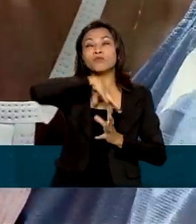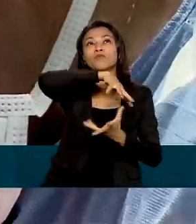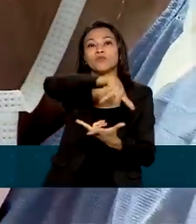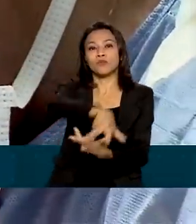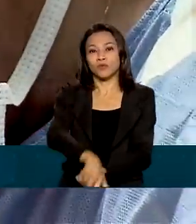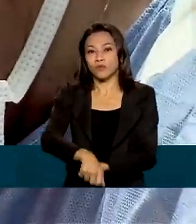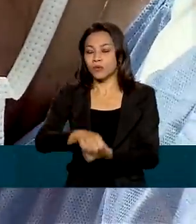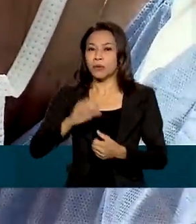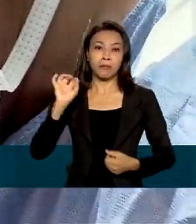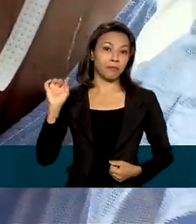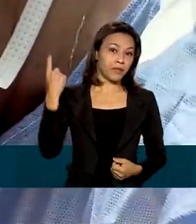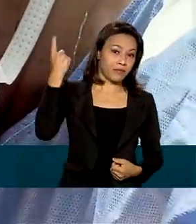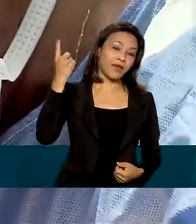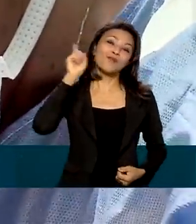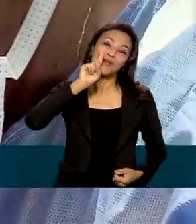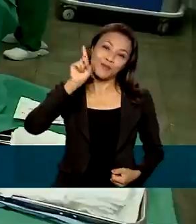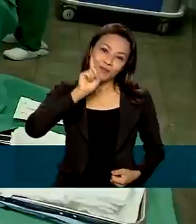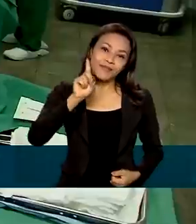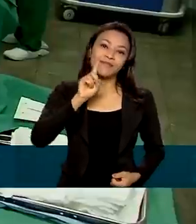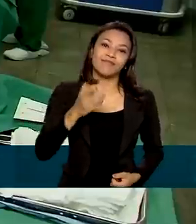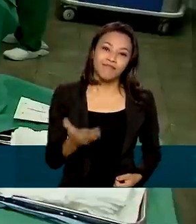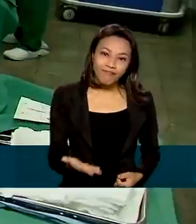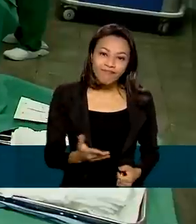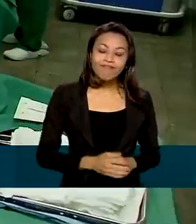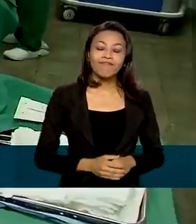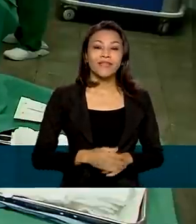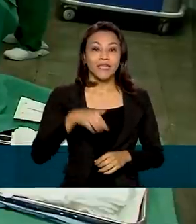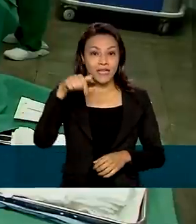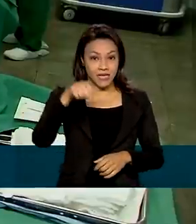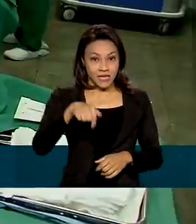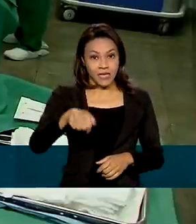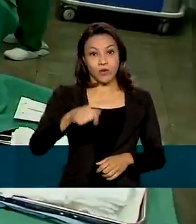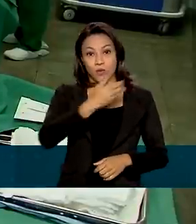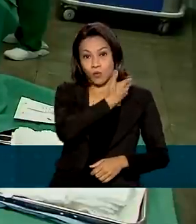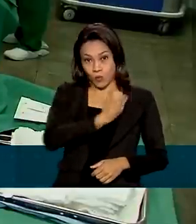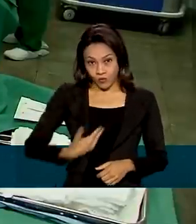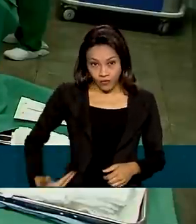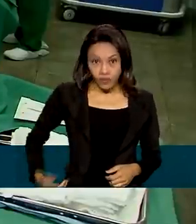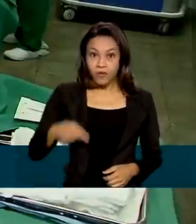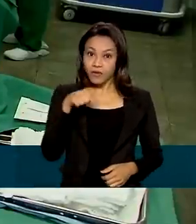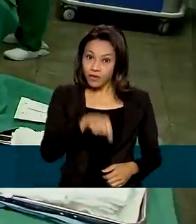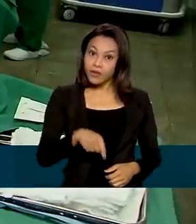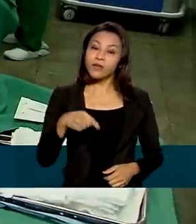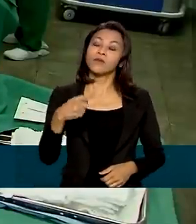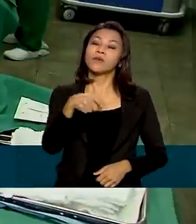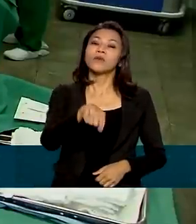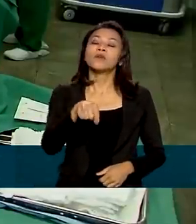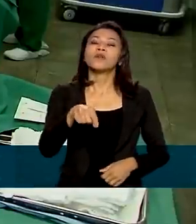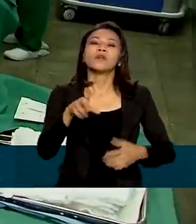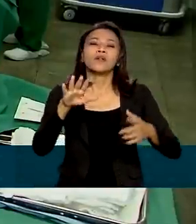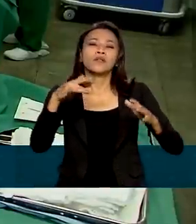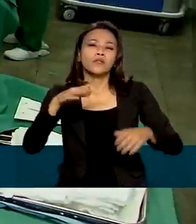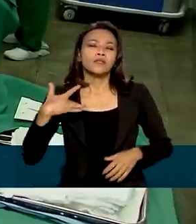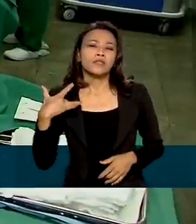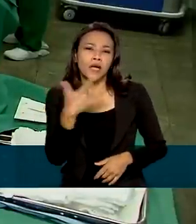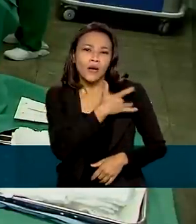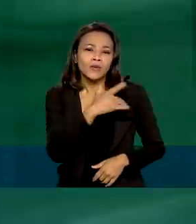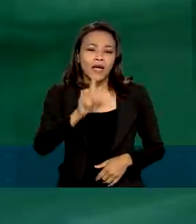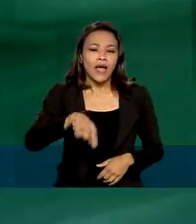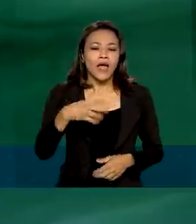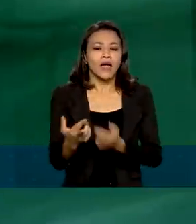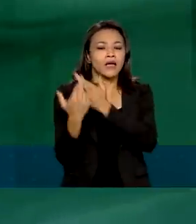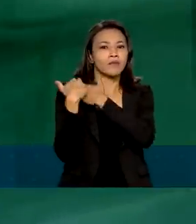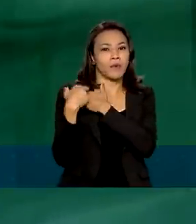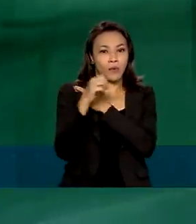atrás apenas dos Estados Unidos. E o Sistema Único de Saúde é responsável por mais de 88